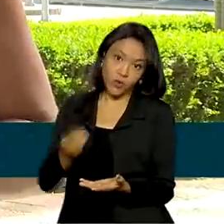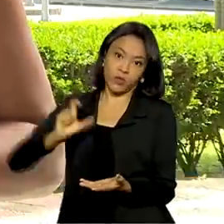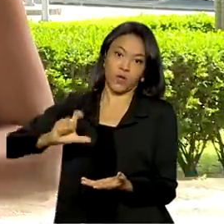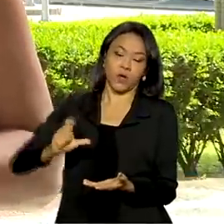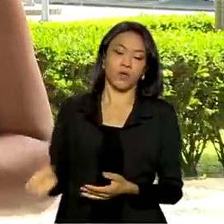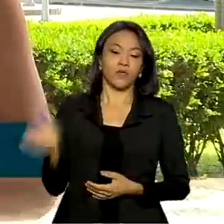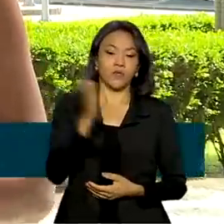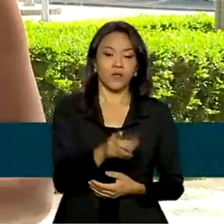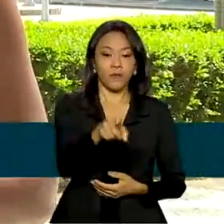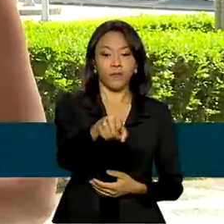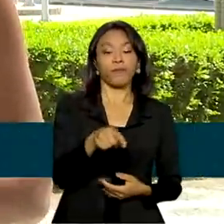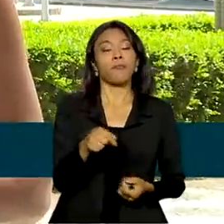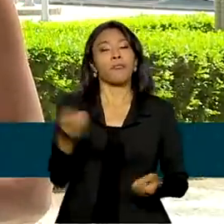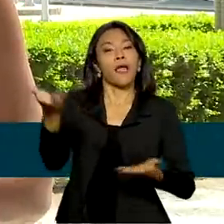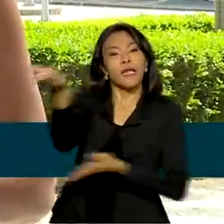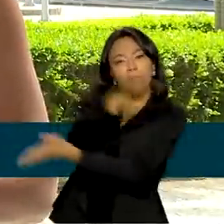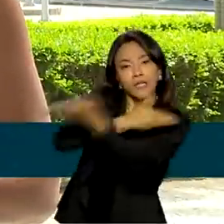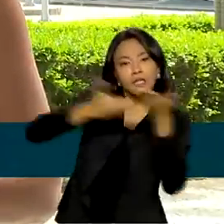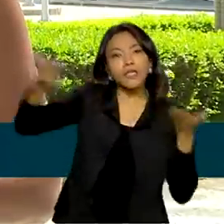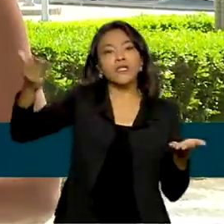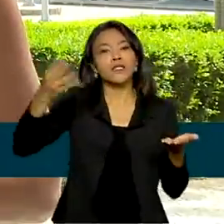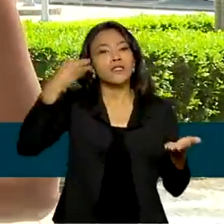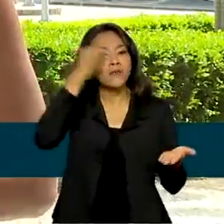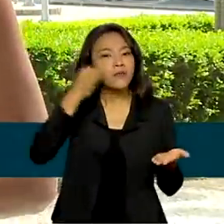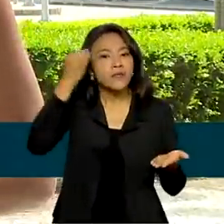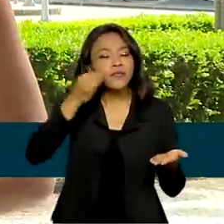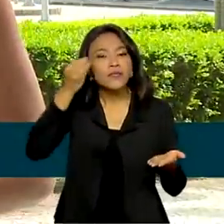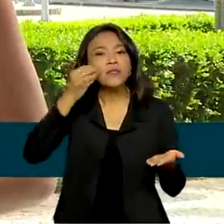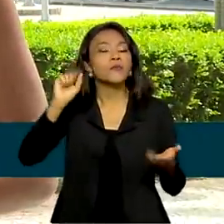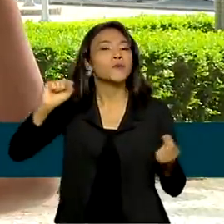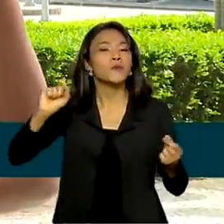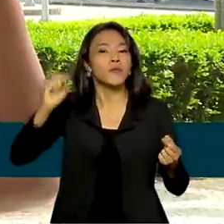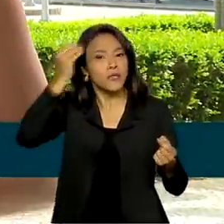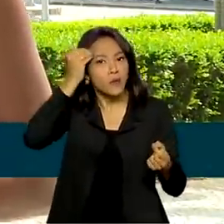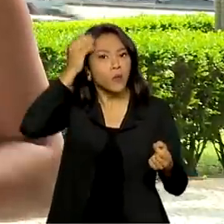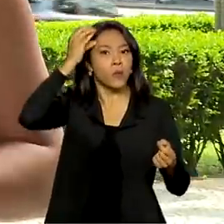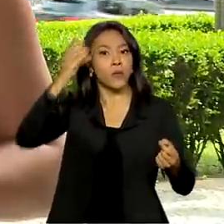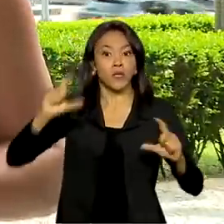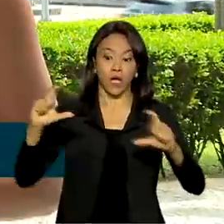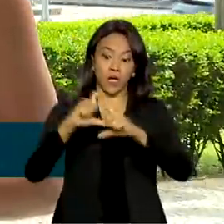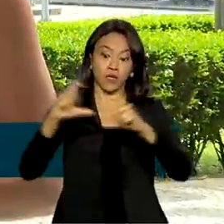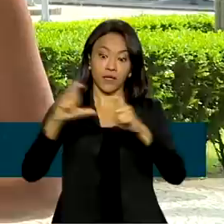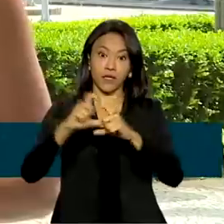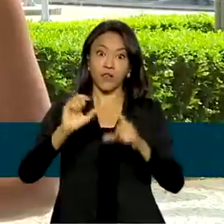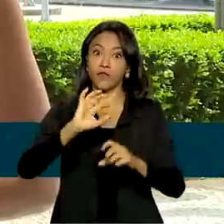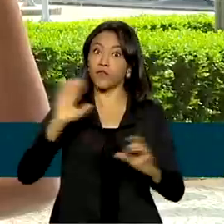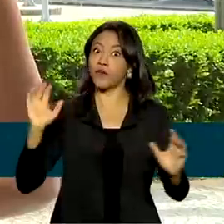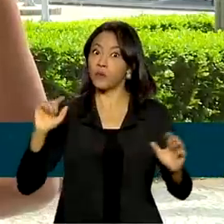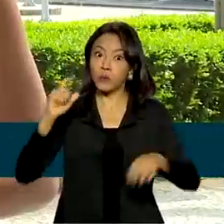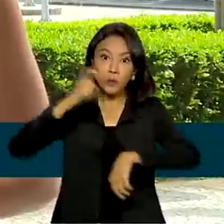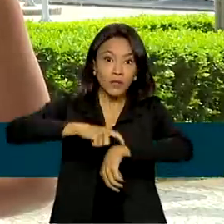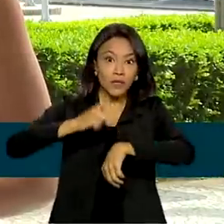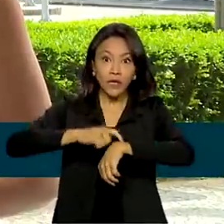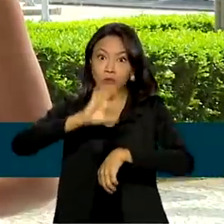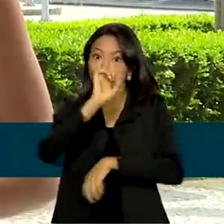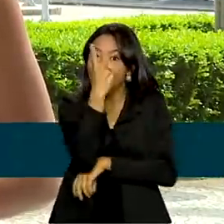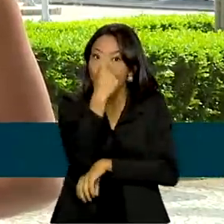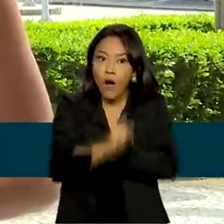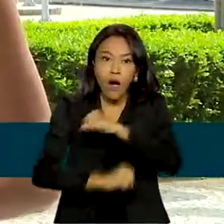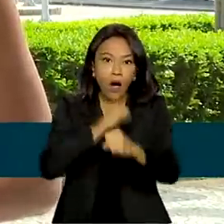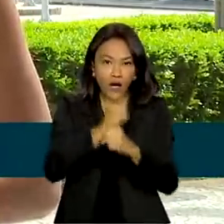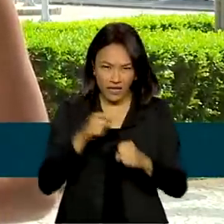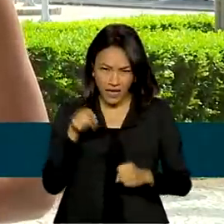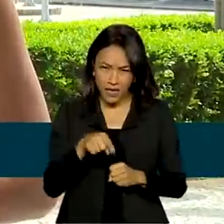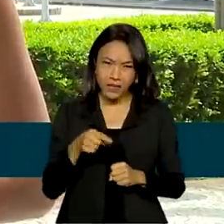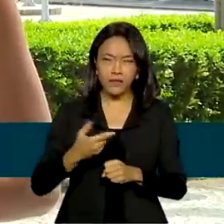transferência da tecnologia da AstraZeneca aconteceu em tempo recorde, apenas um ano, quando esses processos costumam levar cerca